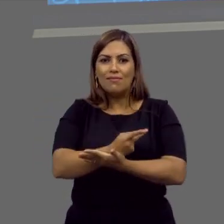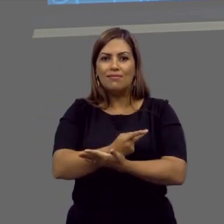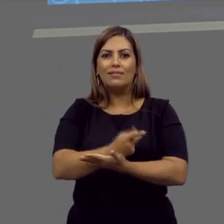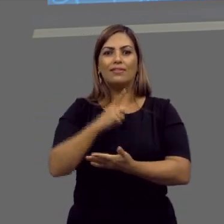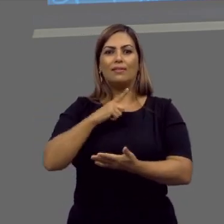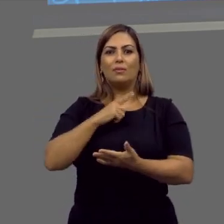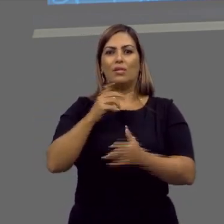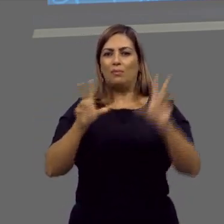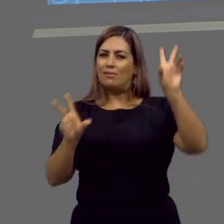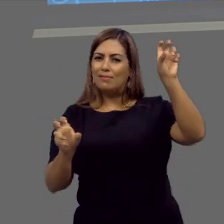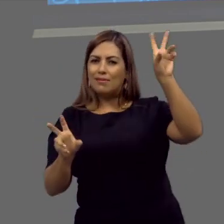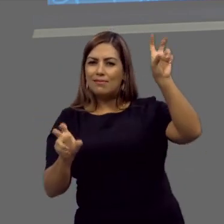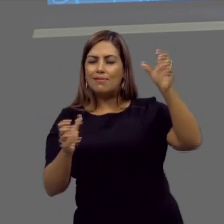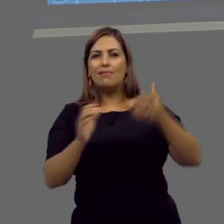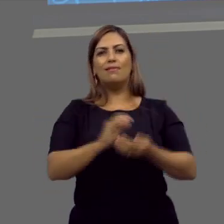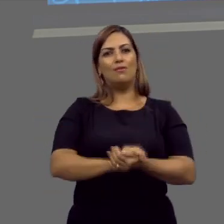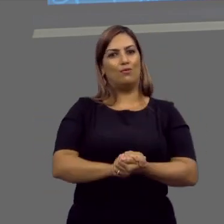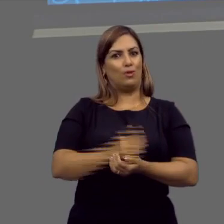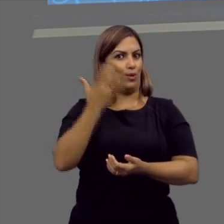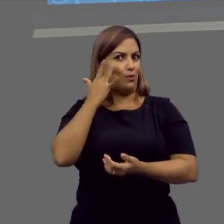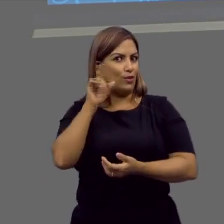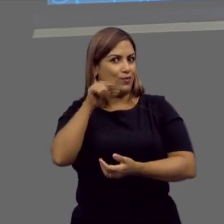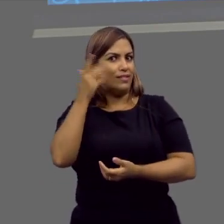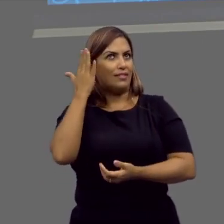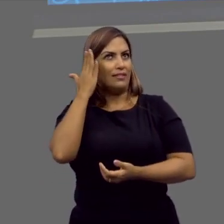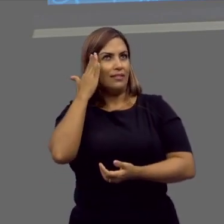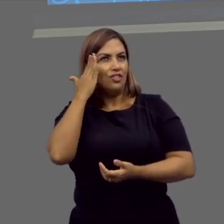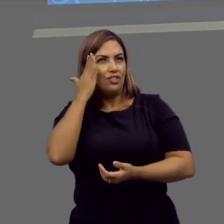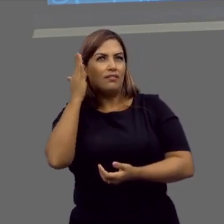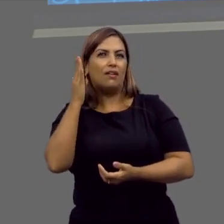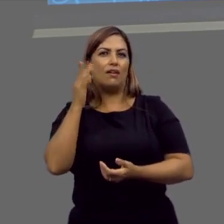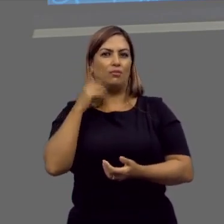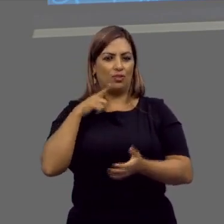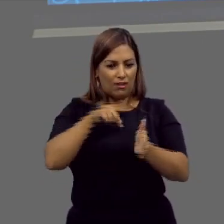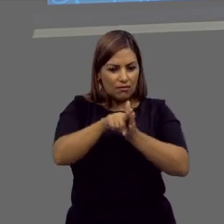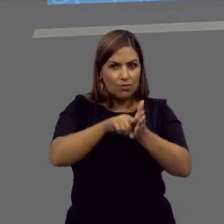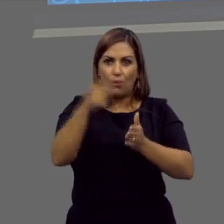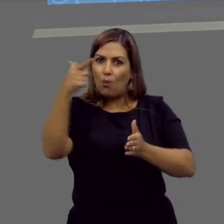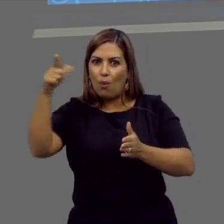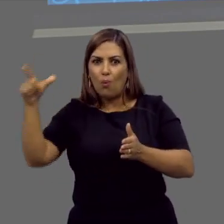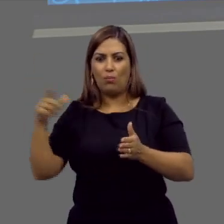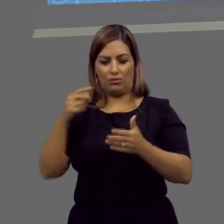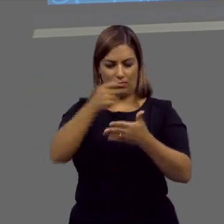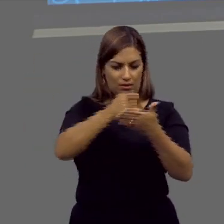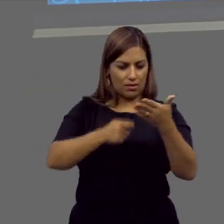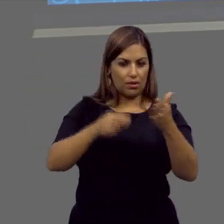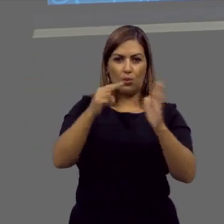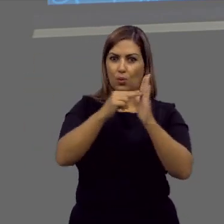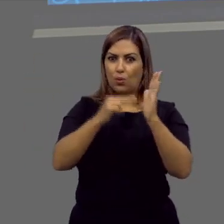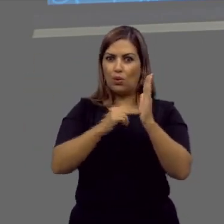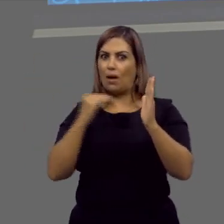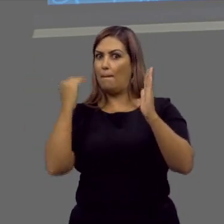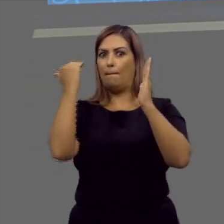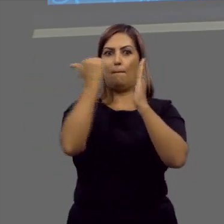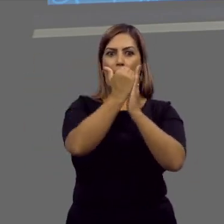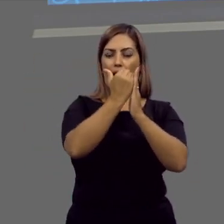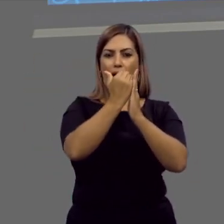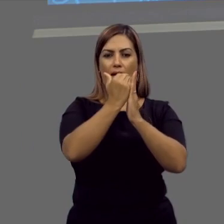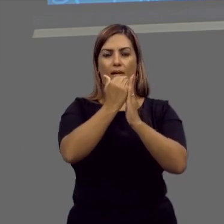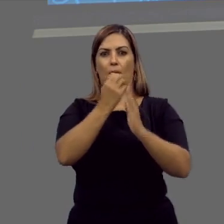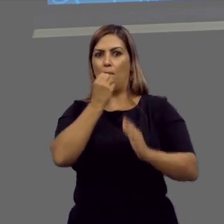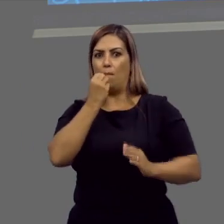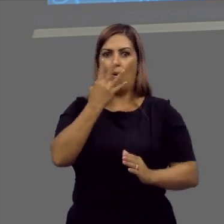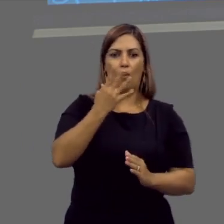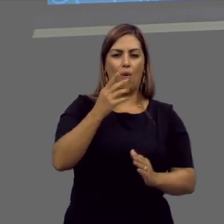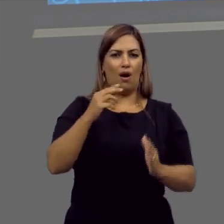Aquela representação de citação. Eu não sei se você já teve a oportunidade de analisar outras redações, notas altíssimas, ou